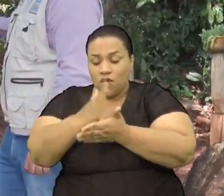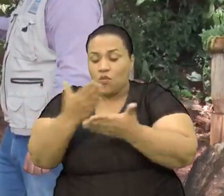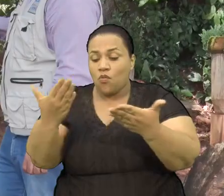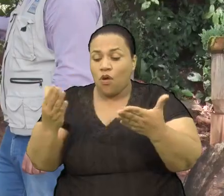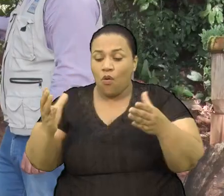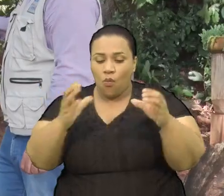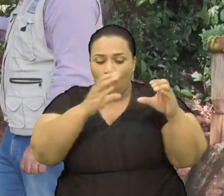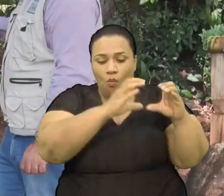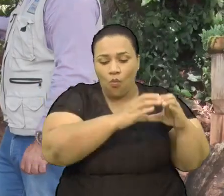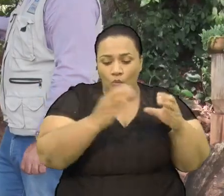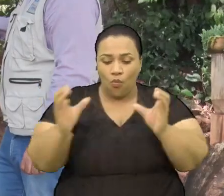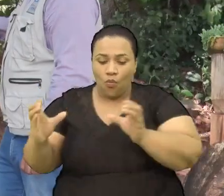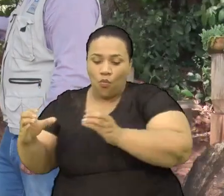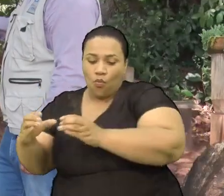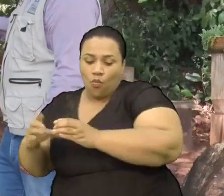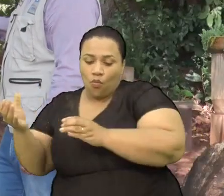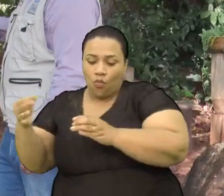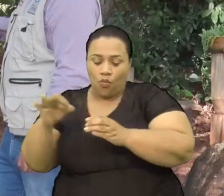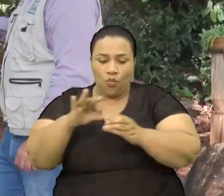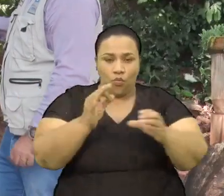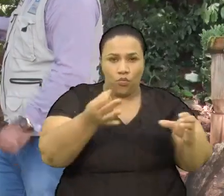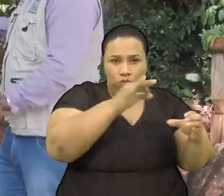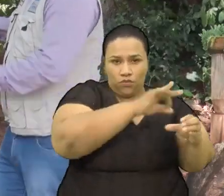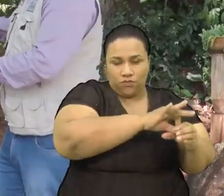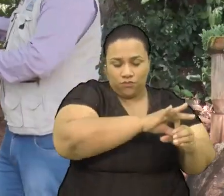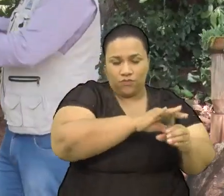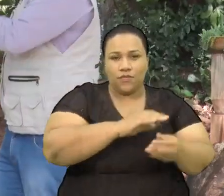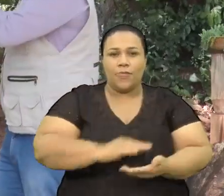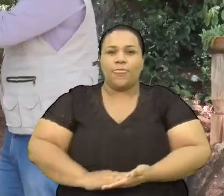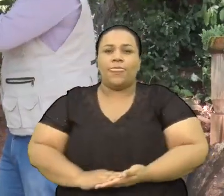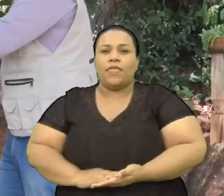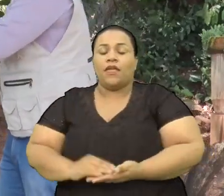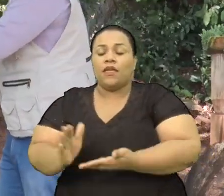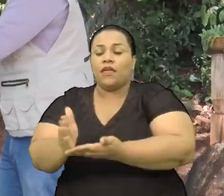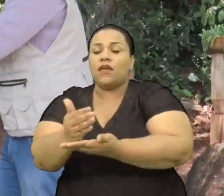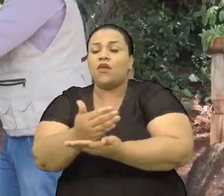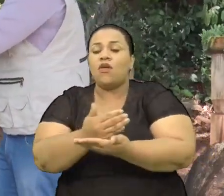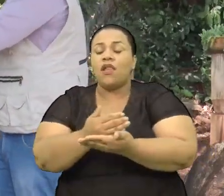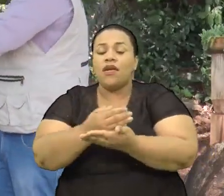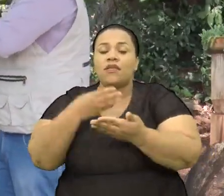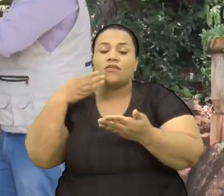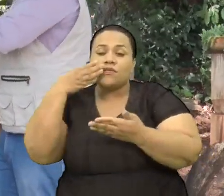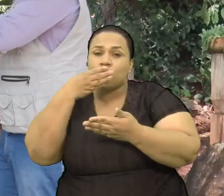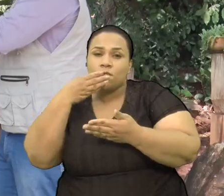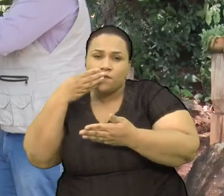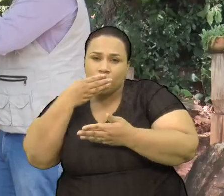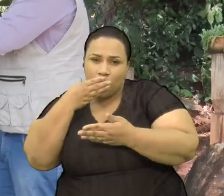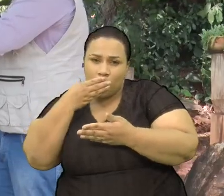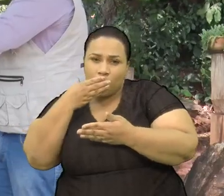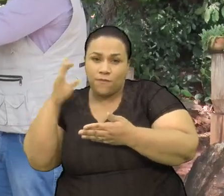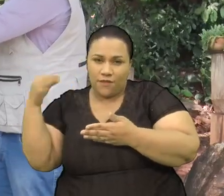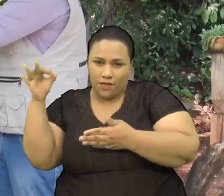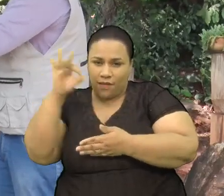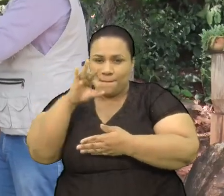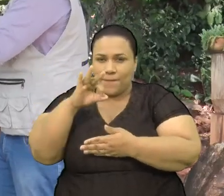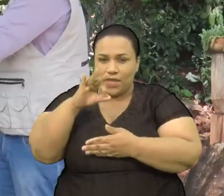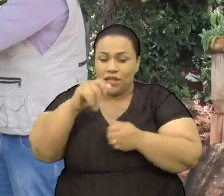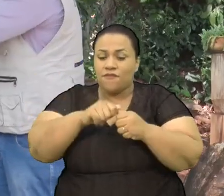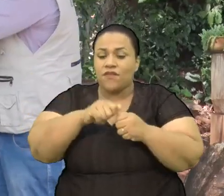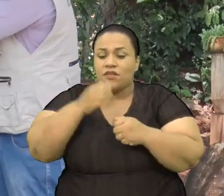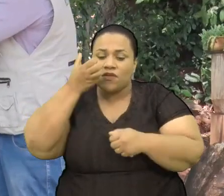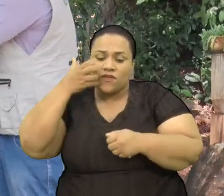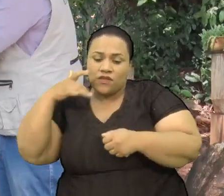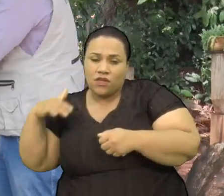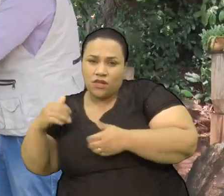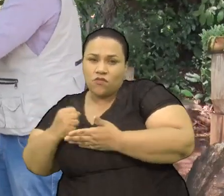Qual colmeia Ela vai entrar Justamente Por esse feromônio Improduzido E a coleta Desse mel É feito também Pelas crianças